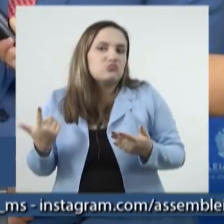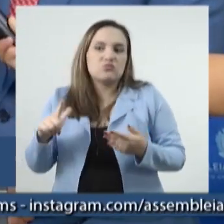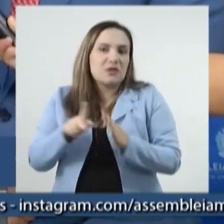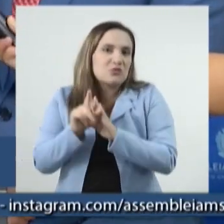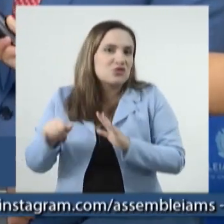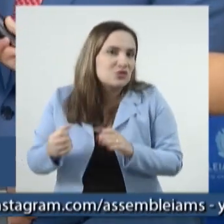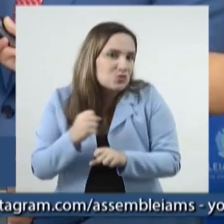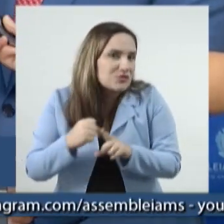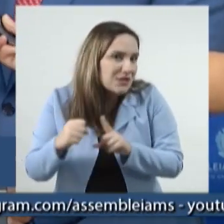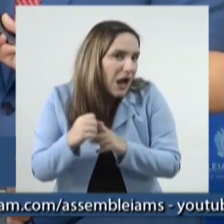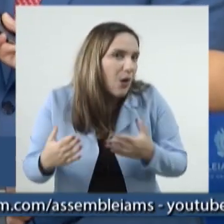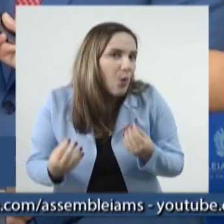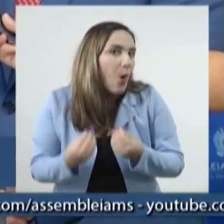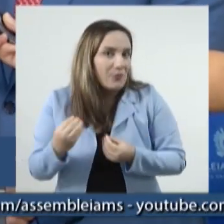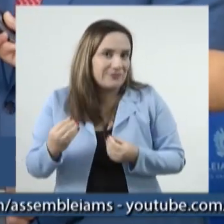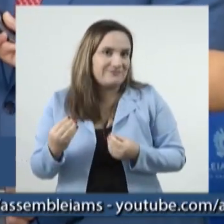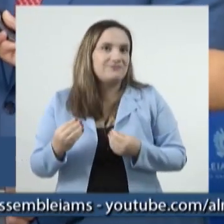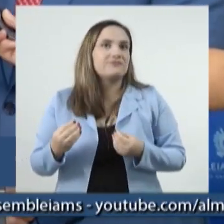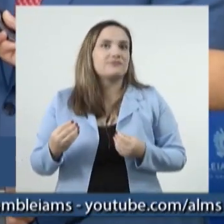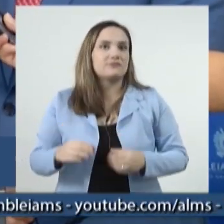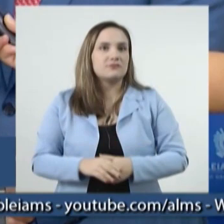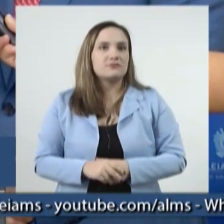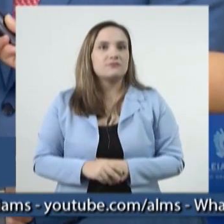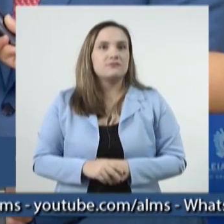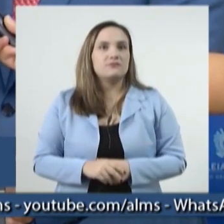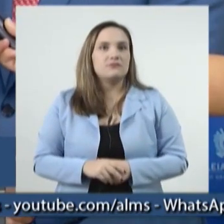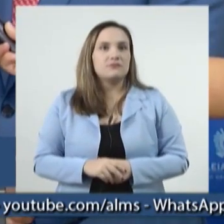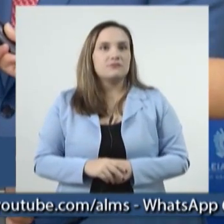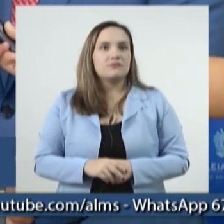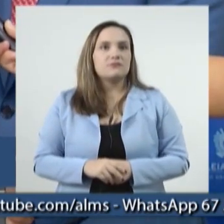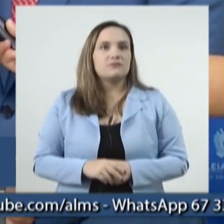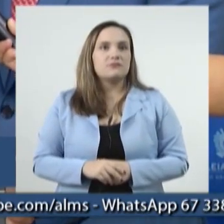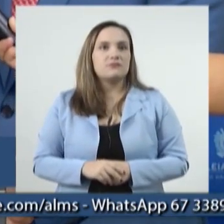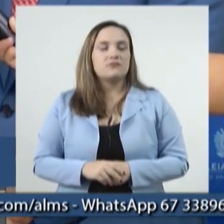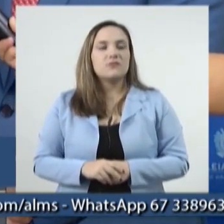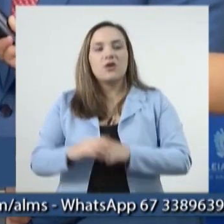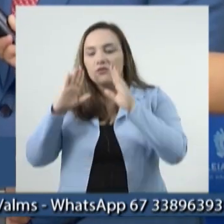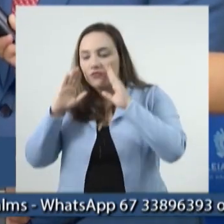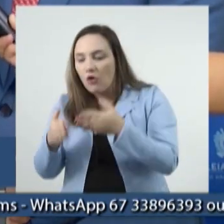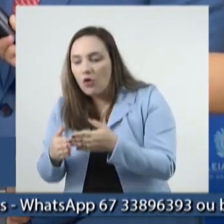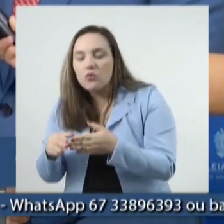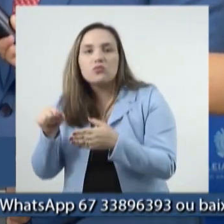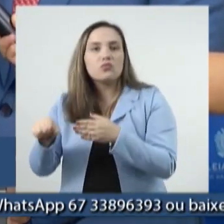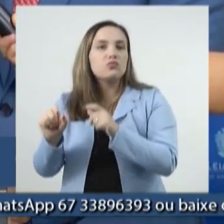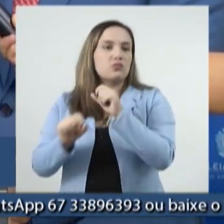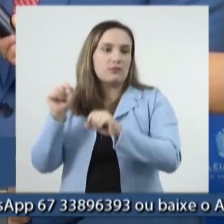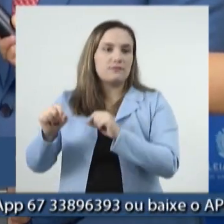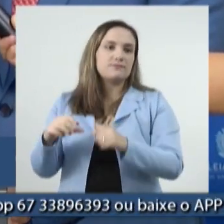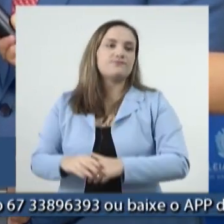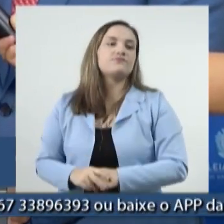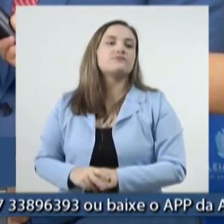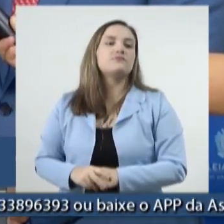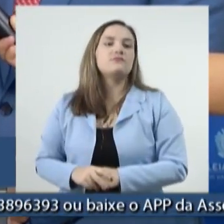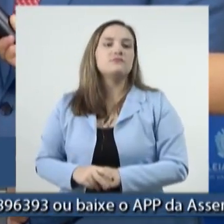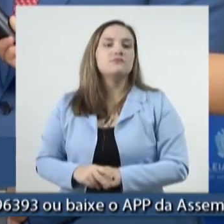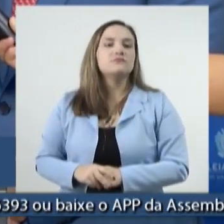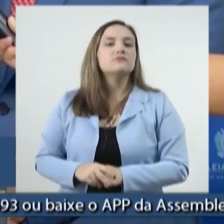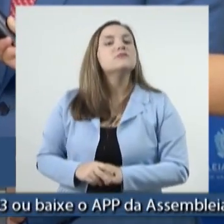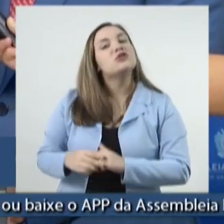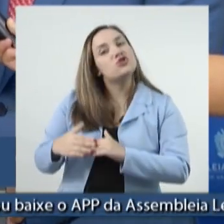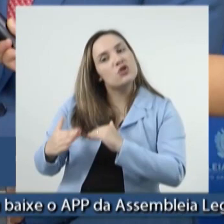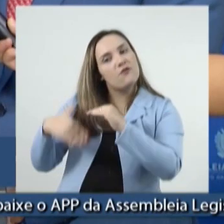sociais, por estender a mão. Então, o nosso foco vai ser em cima desse ambiente de